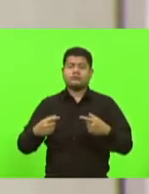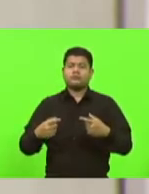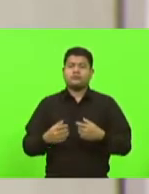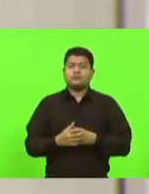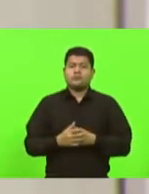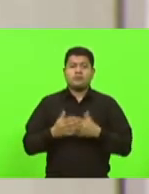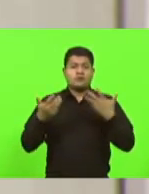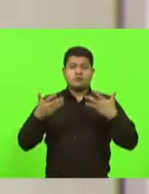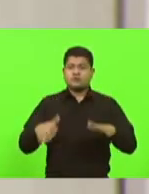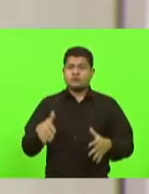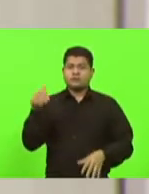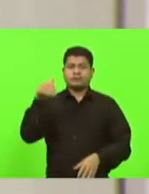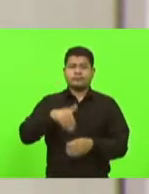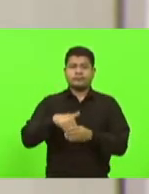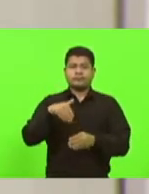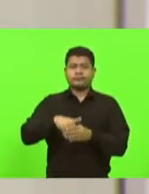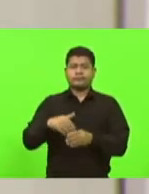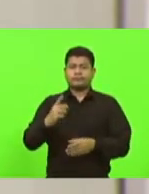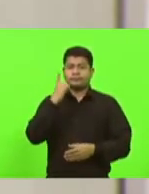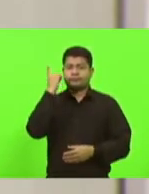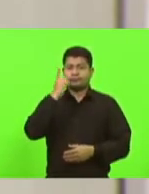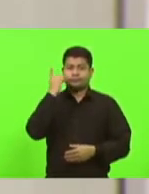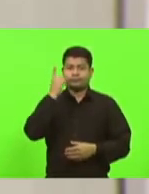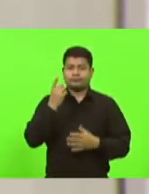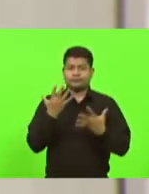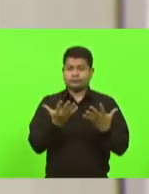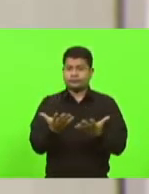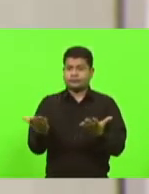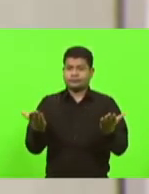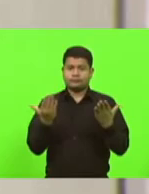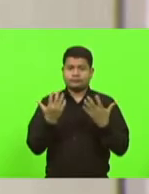Não havendo quem queira discutir, em votação.